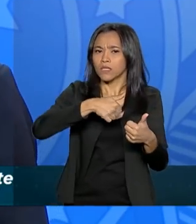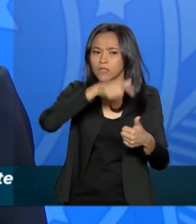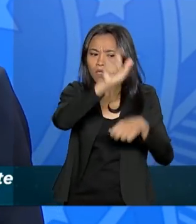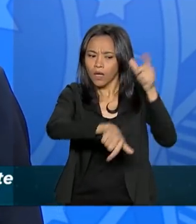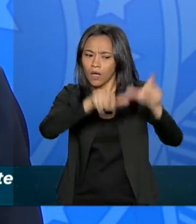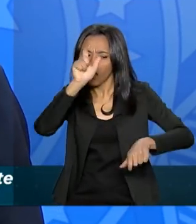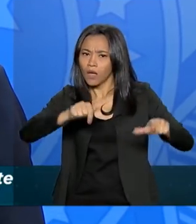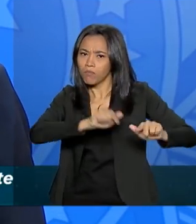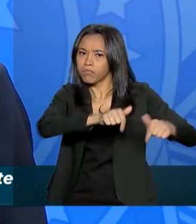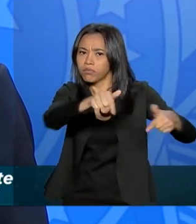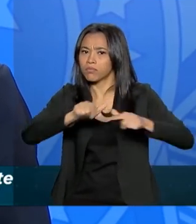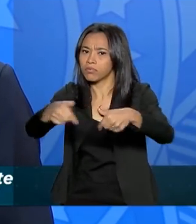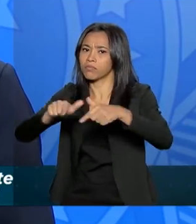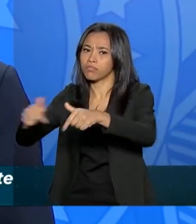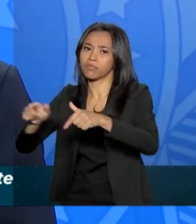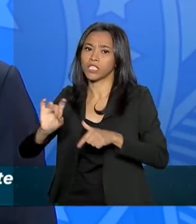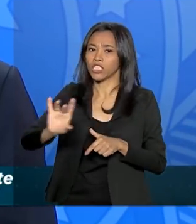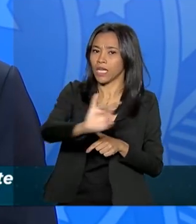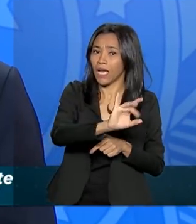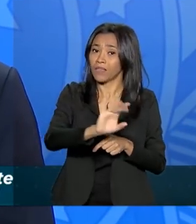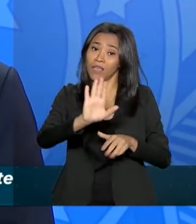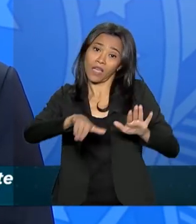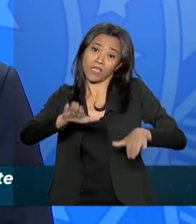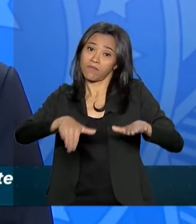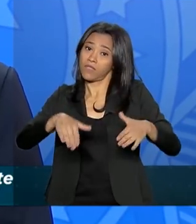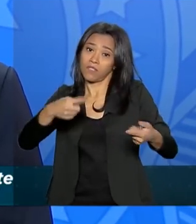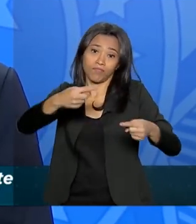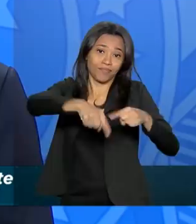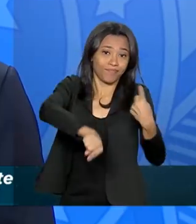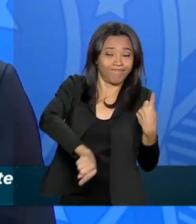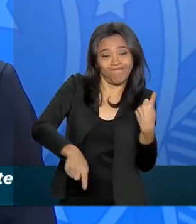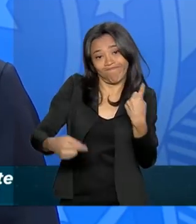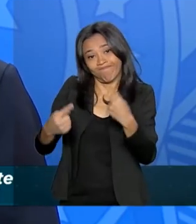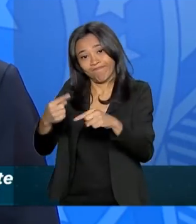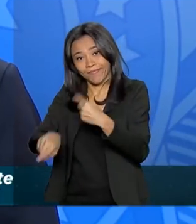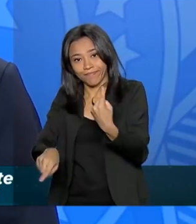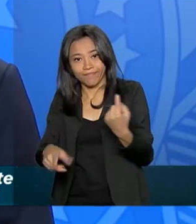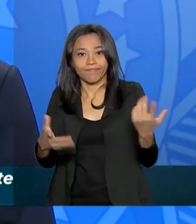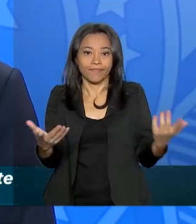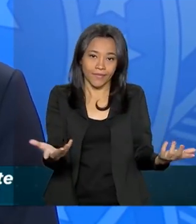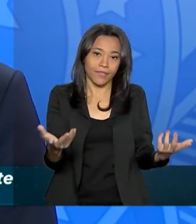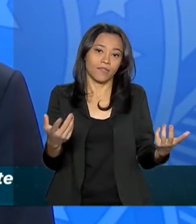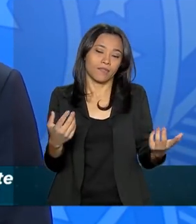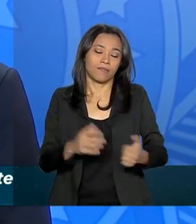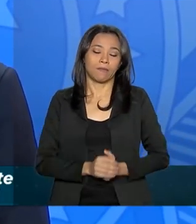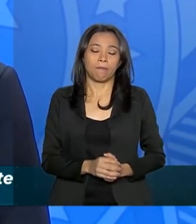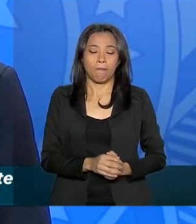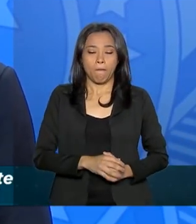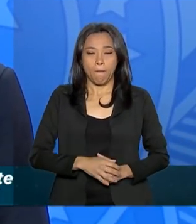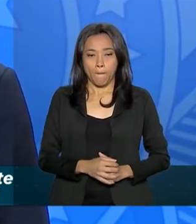não deu certo. Então, em grande parte, retornamos ao que era feito em governo anterior.